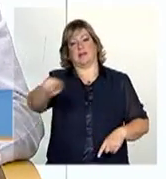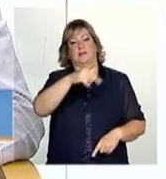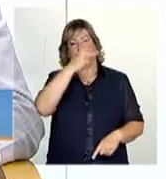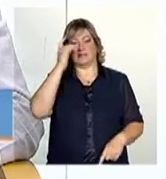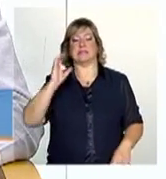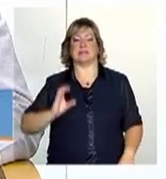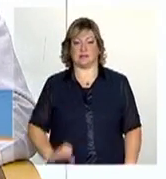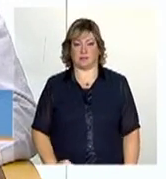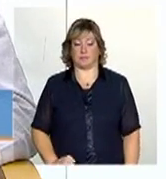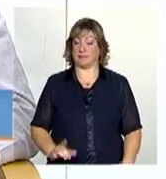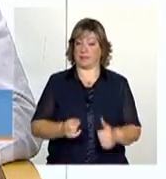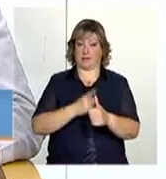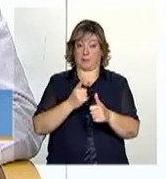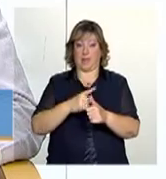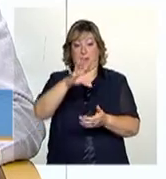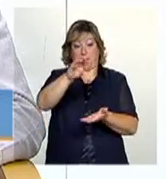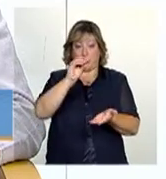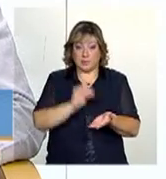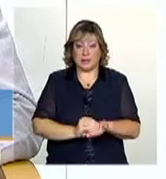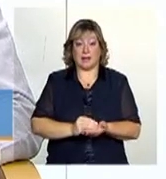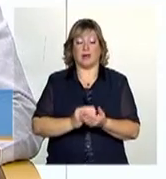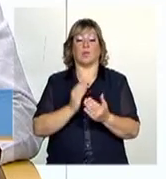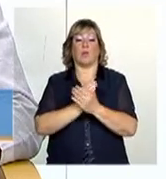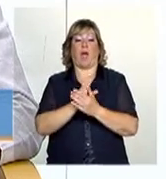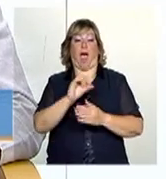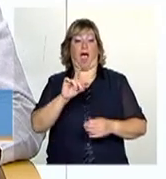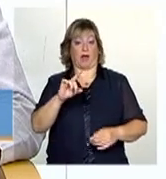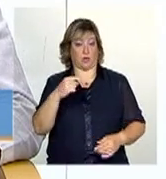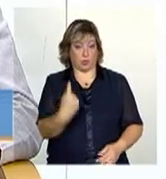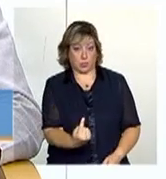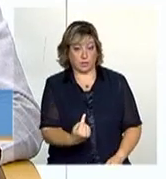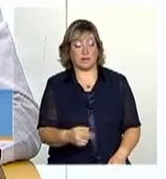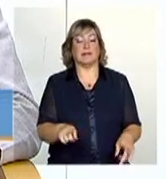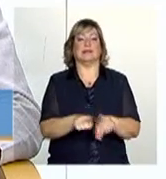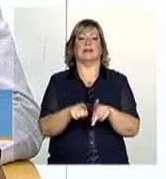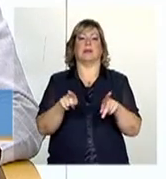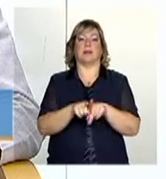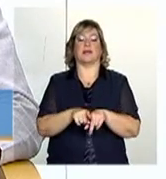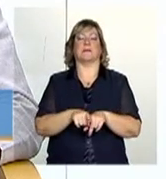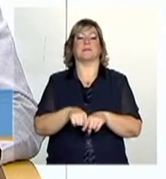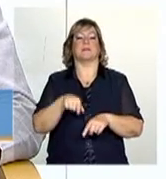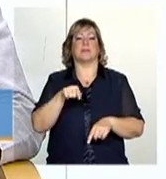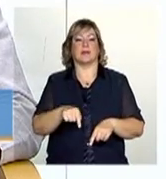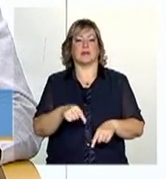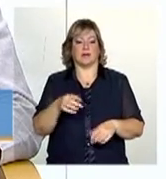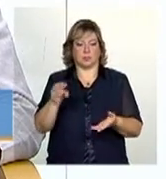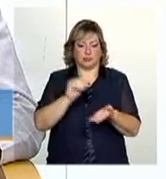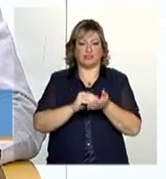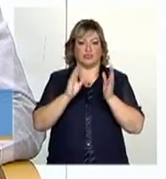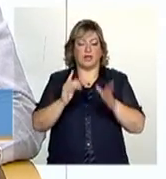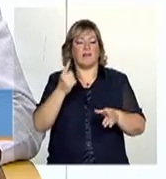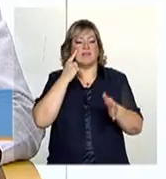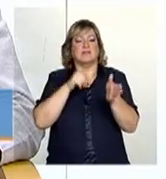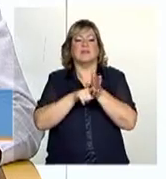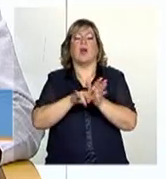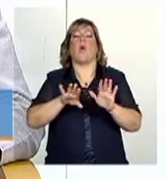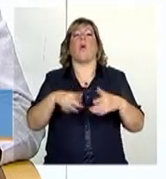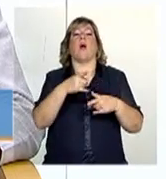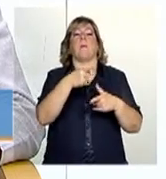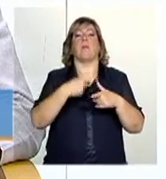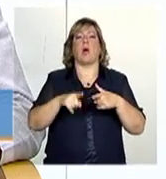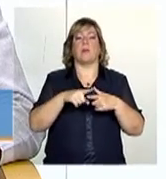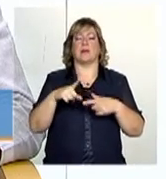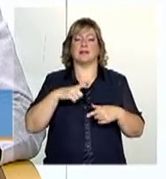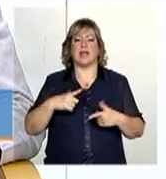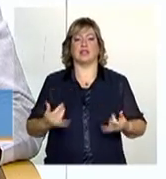cidadão. Primeiro, para incluir no cadastro único e a partir da sua inclusão no cadastro único, identificar suas vulnerabilidades, suas características